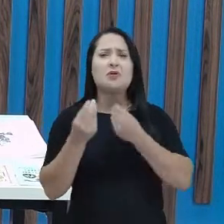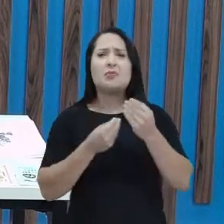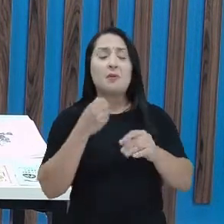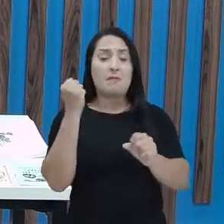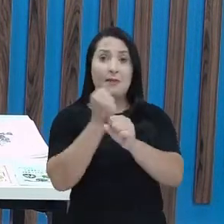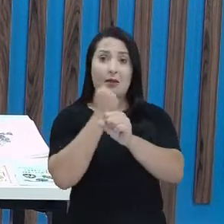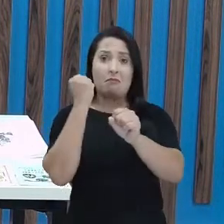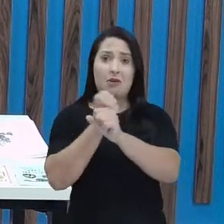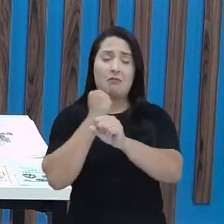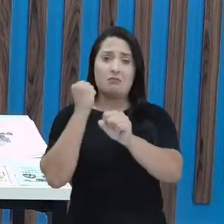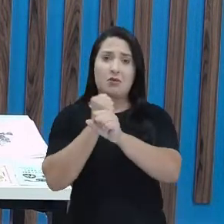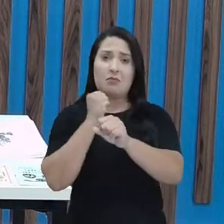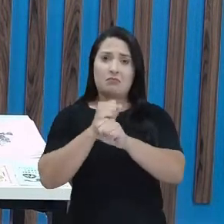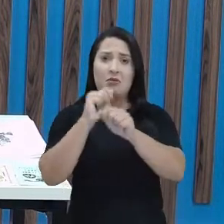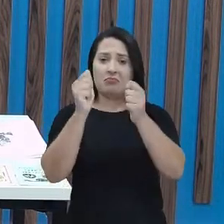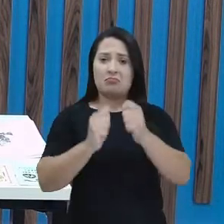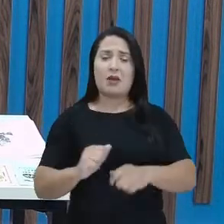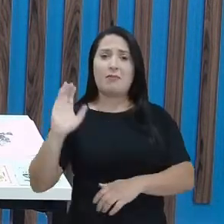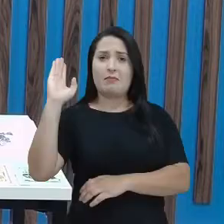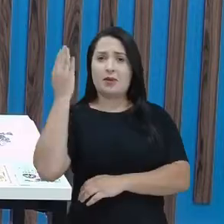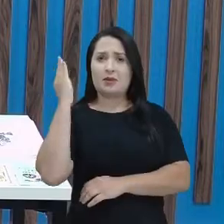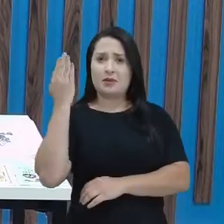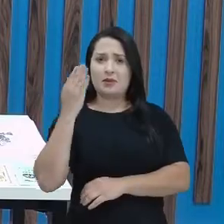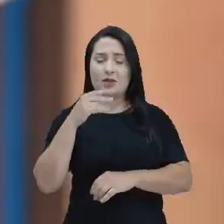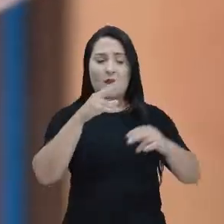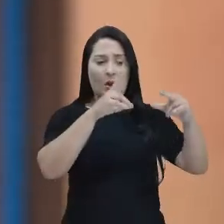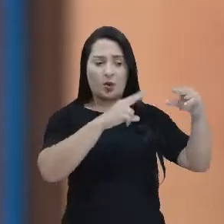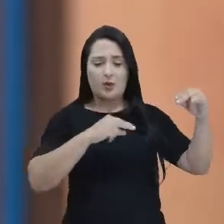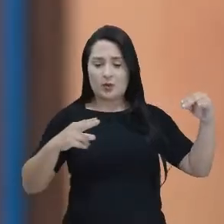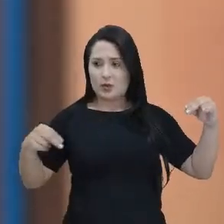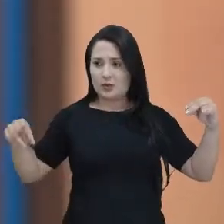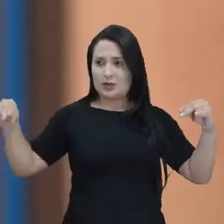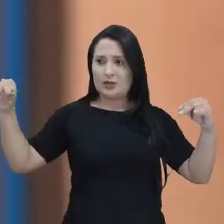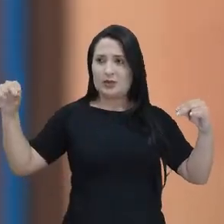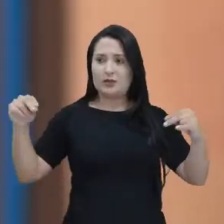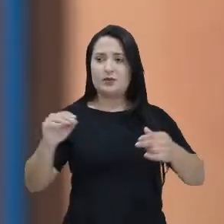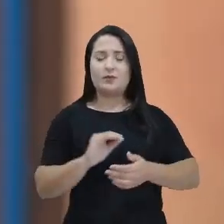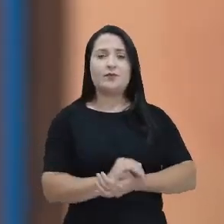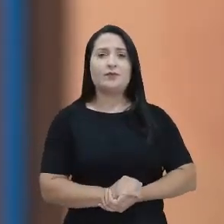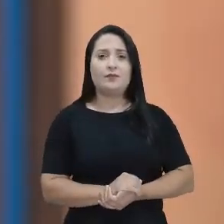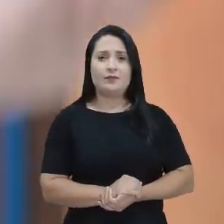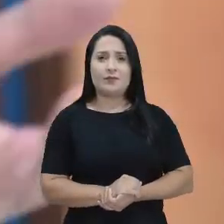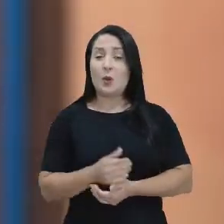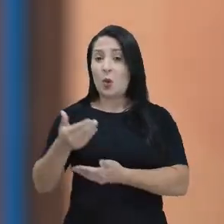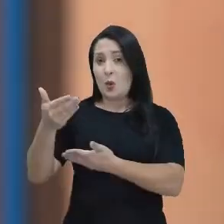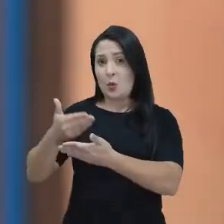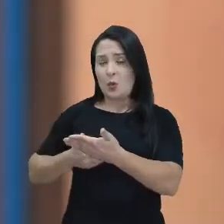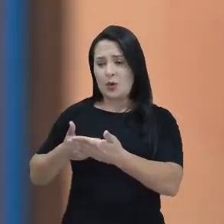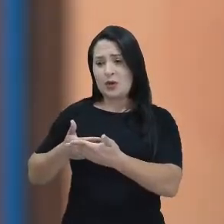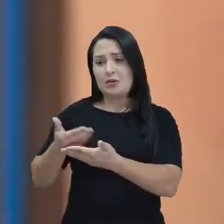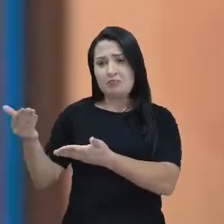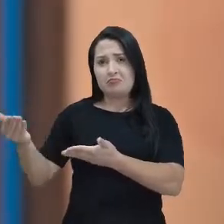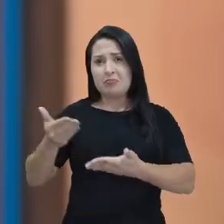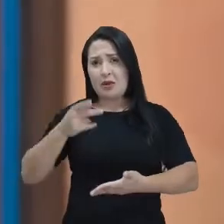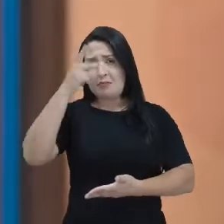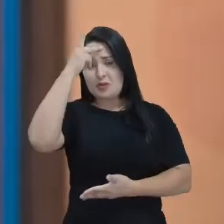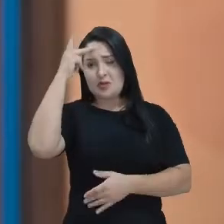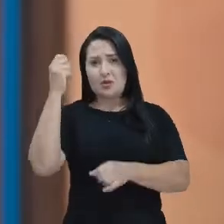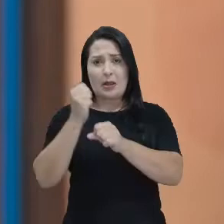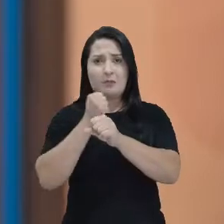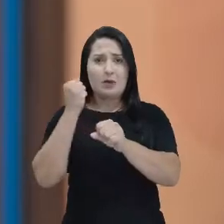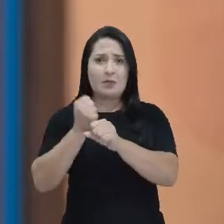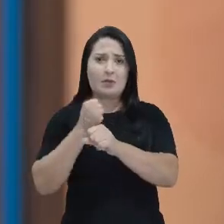esculpida. Geralmente o cordelista, não é? Ele contrata alguém para fazer essas